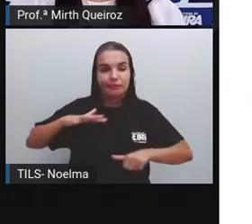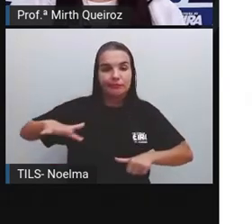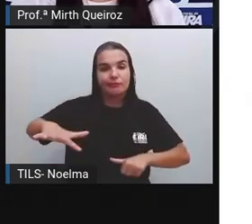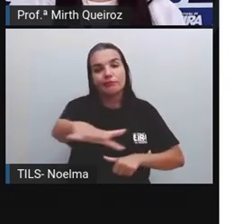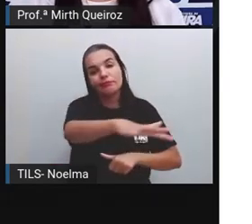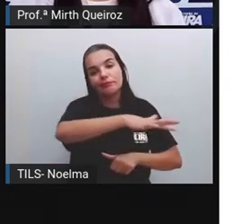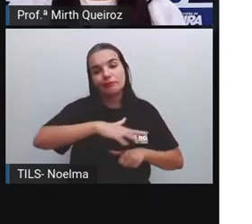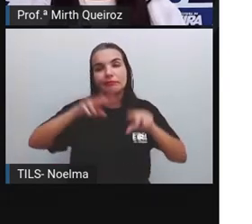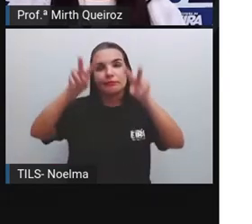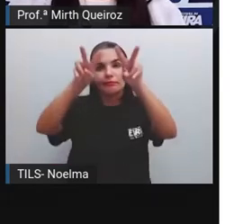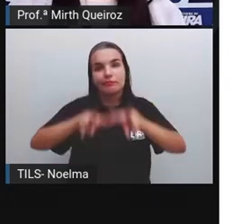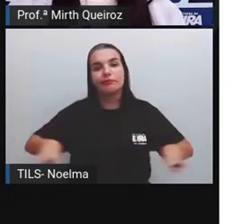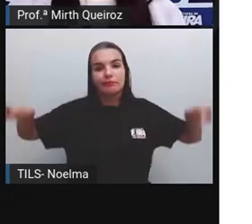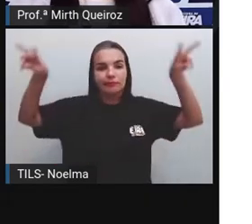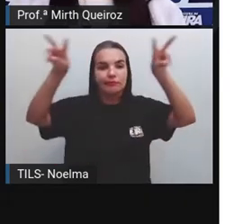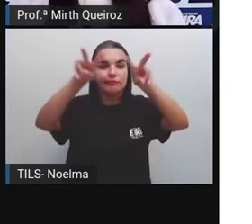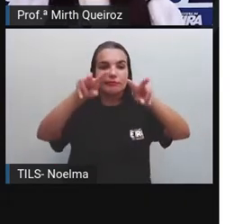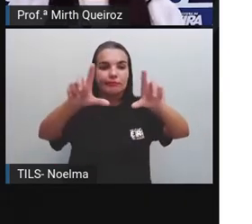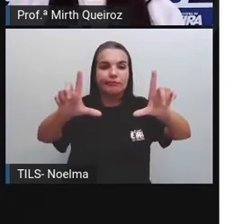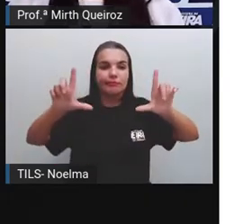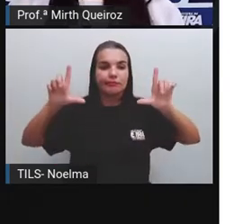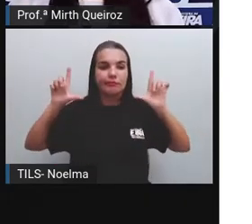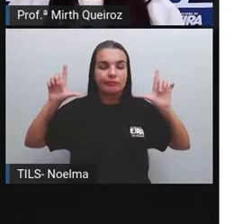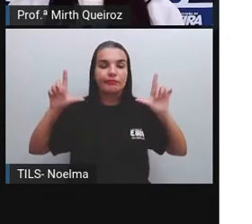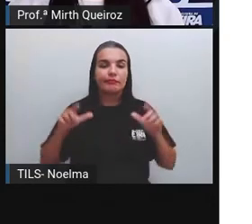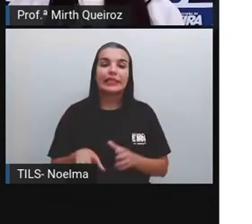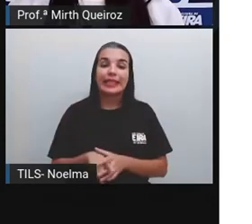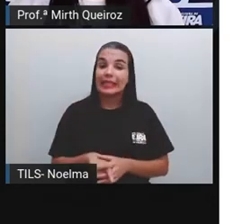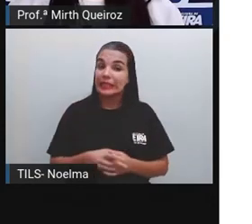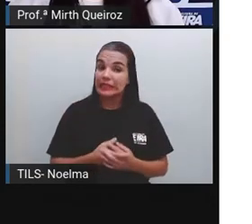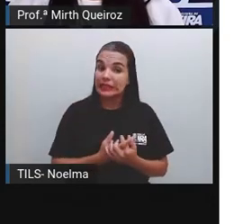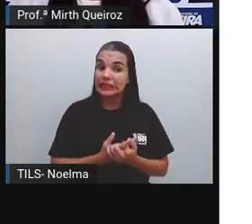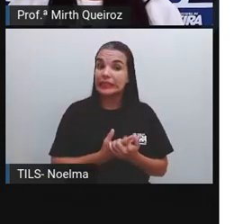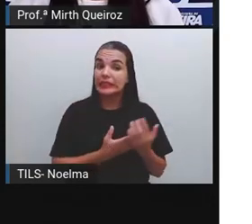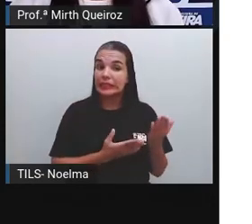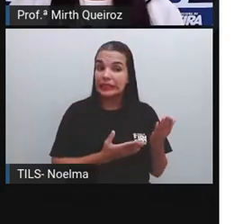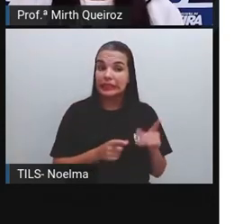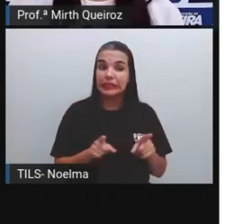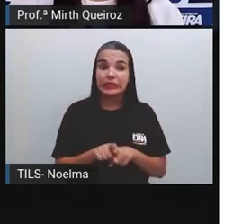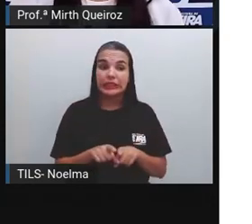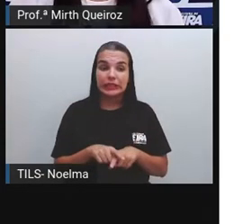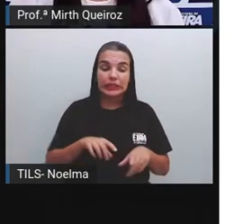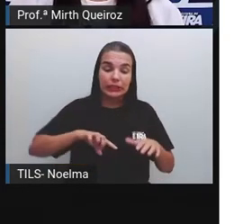paisagens. Minérios são explorados nas minas.